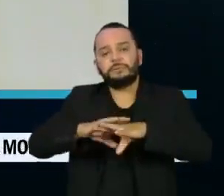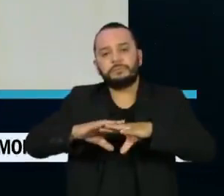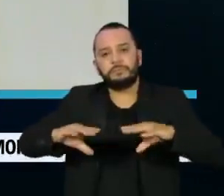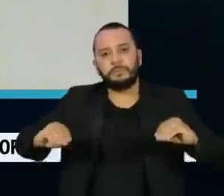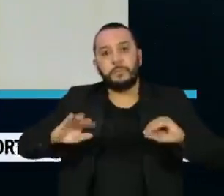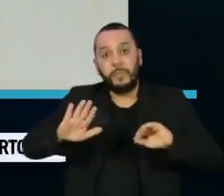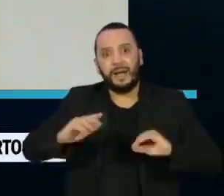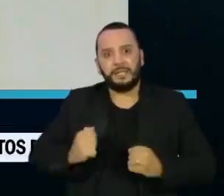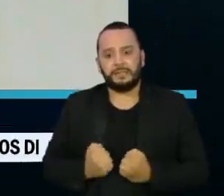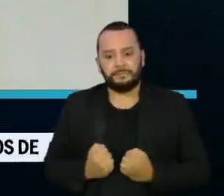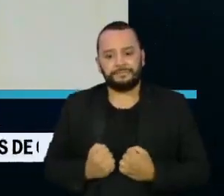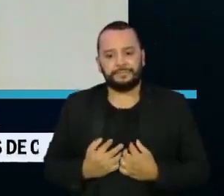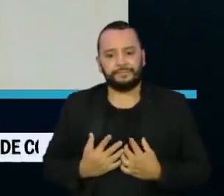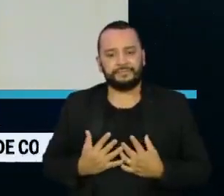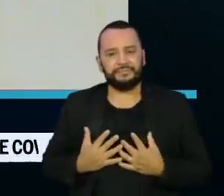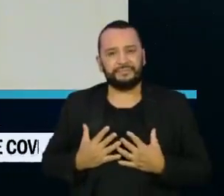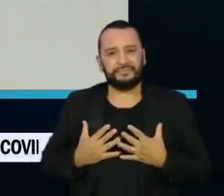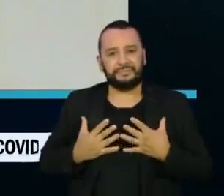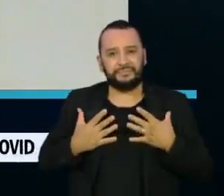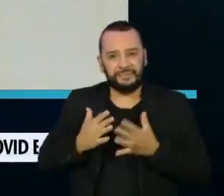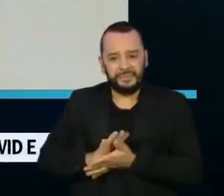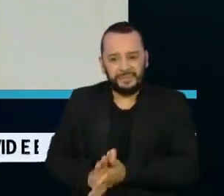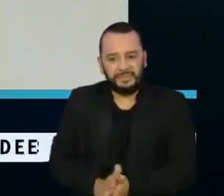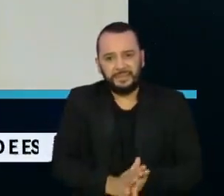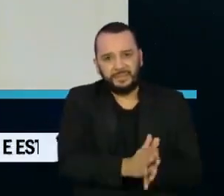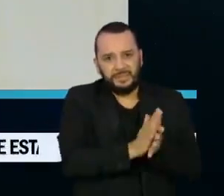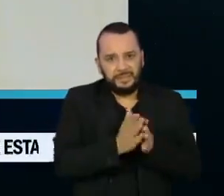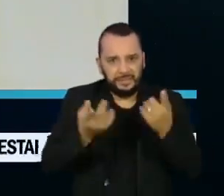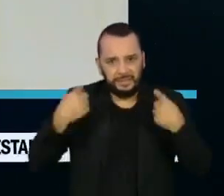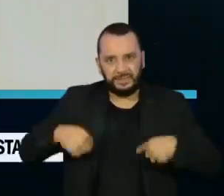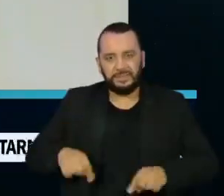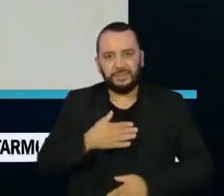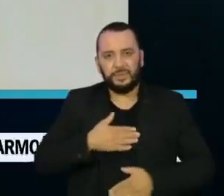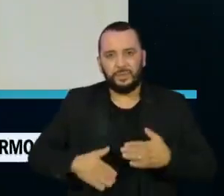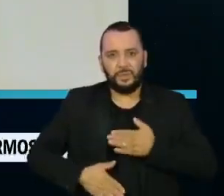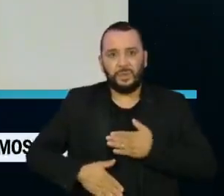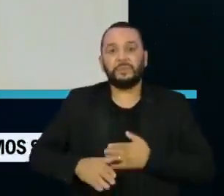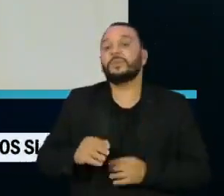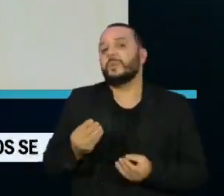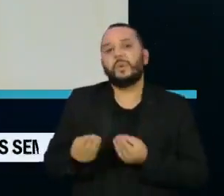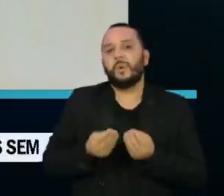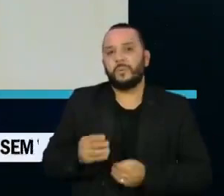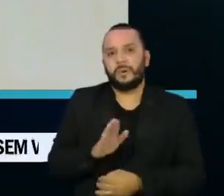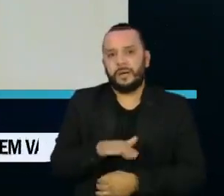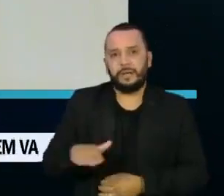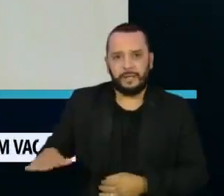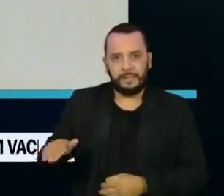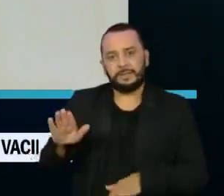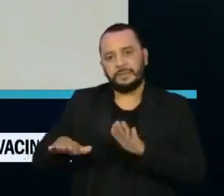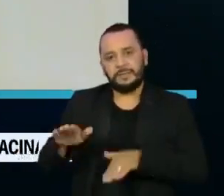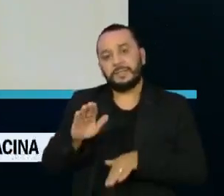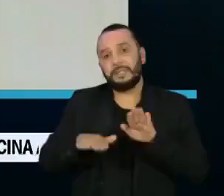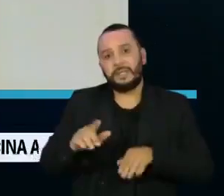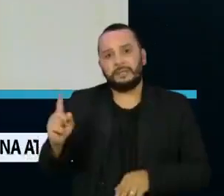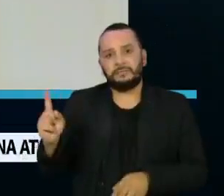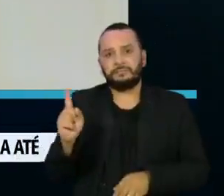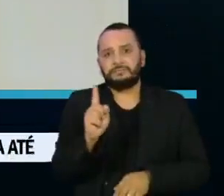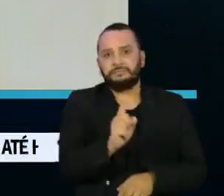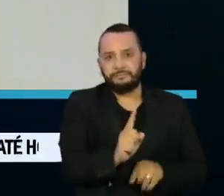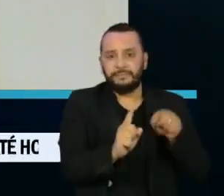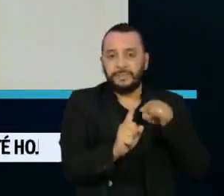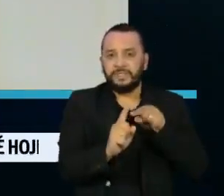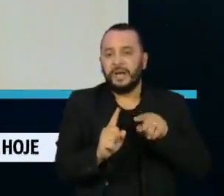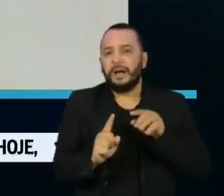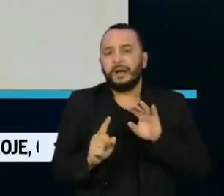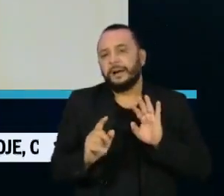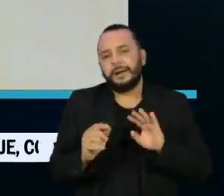que é a síndrome inflamatória sistêmica pediátrica, onde a criança pode chegar no hospital com histórico de